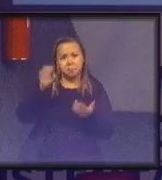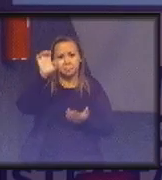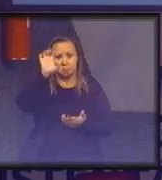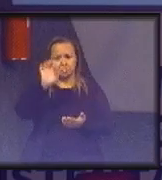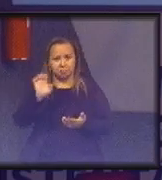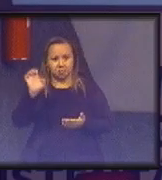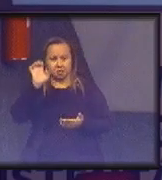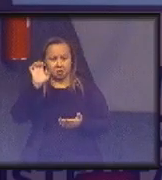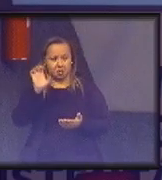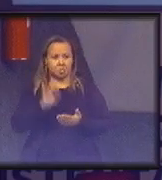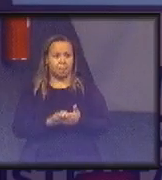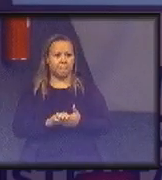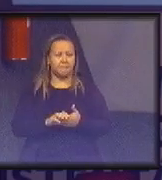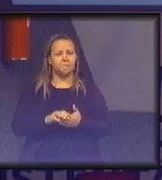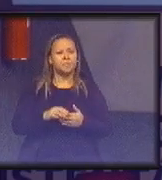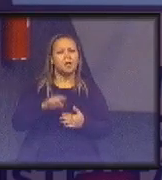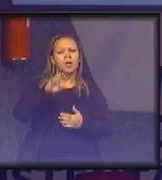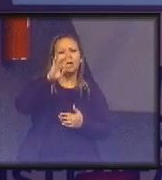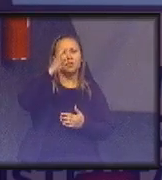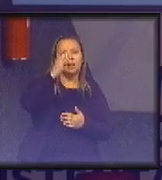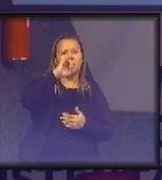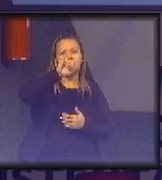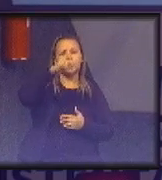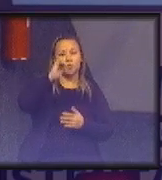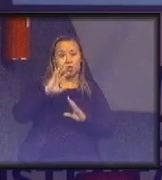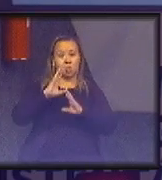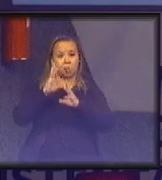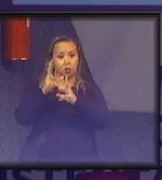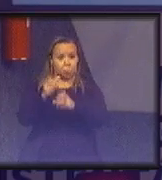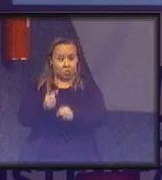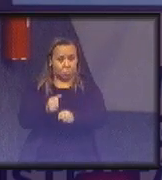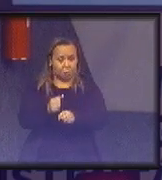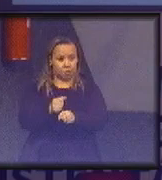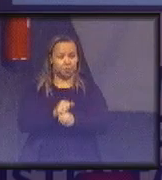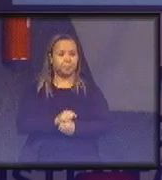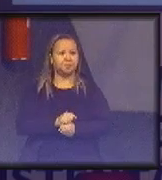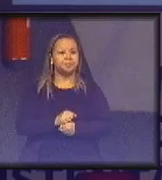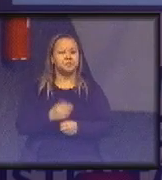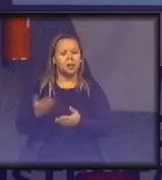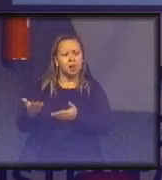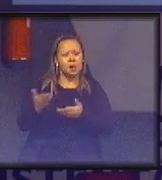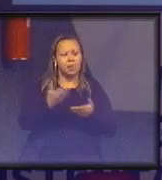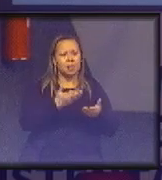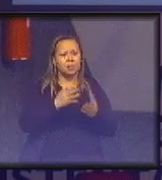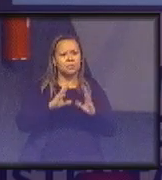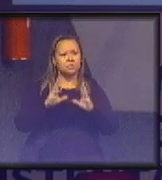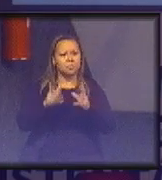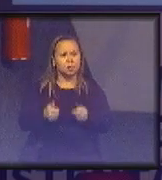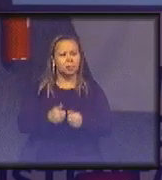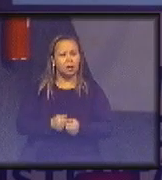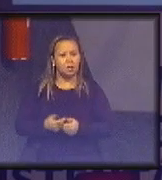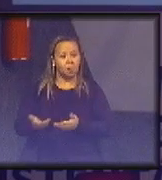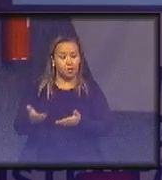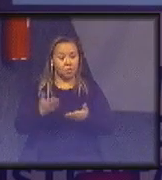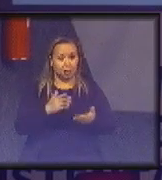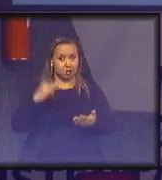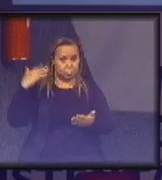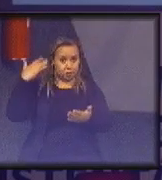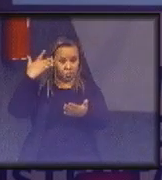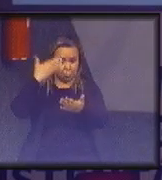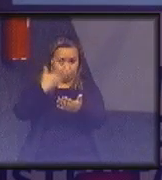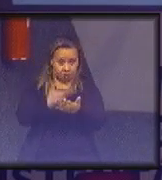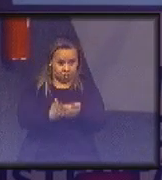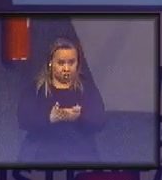ali no caso está TJ, TJ significa o total, ele vai trazer, é porque está ali cortadinho, mas ele vai trazer a série histórica ali em cima